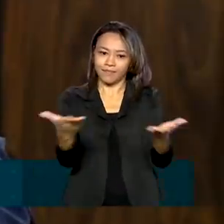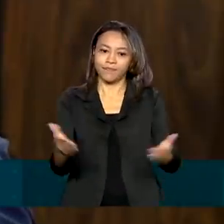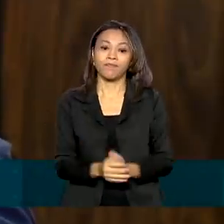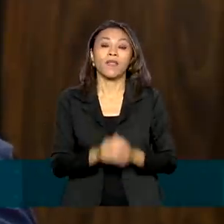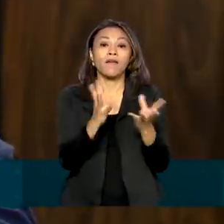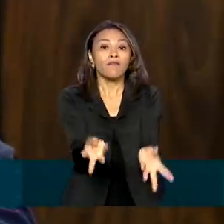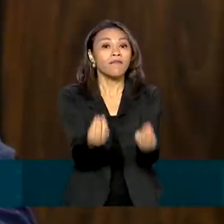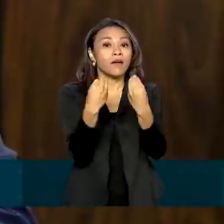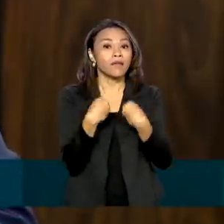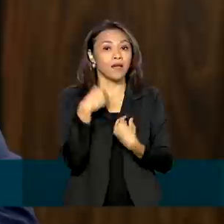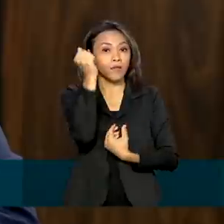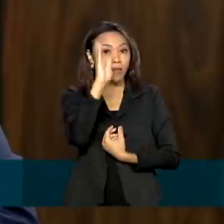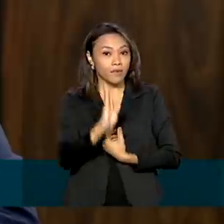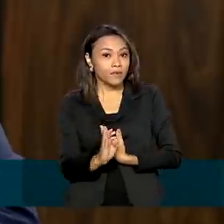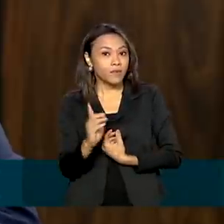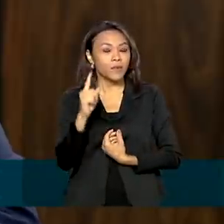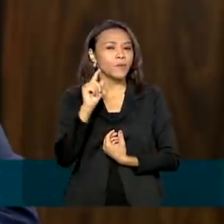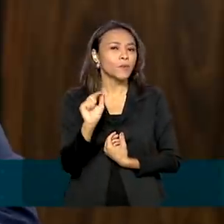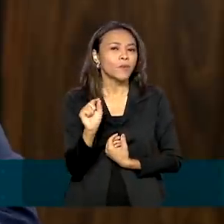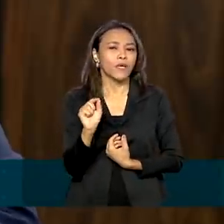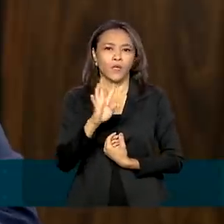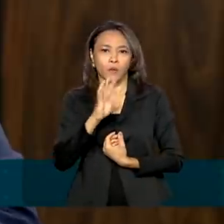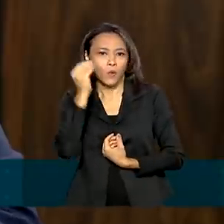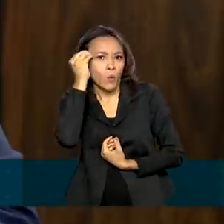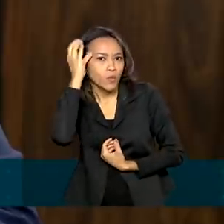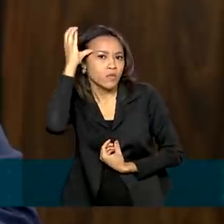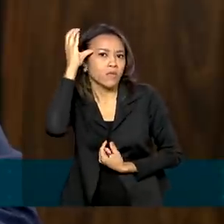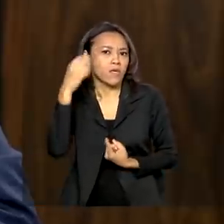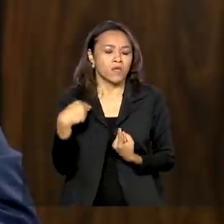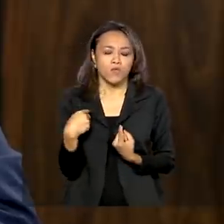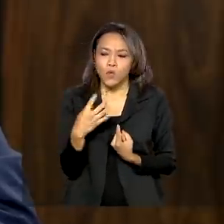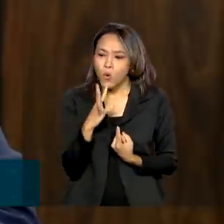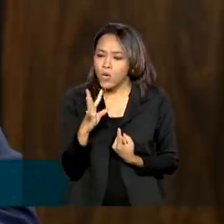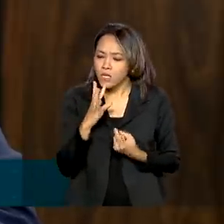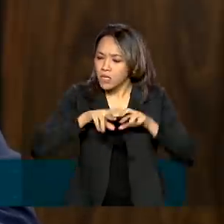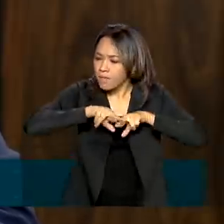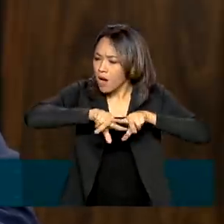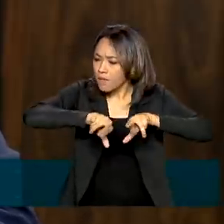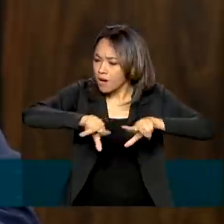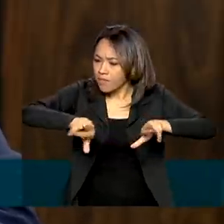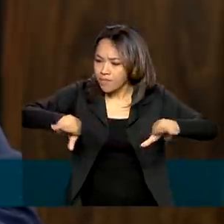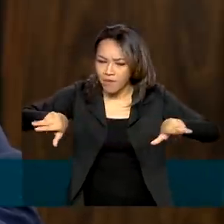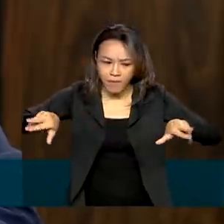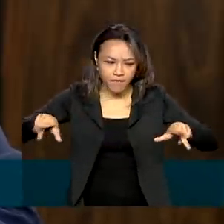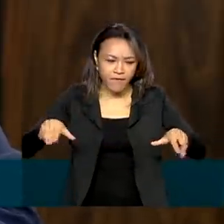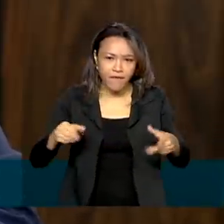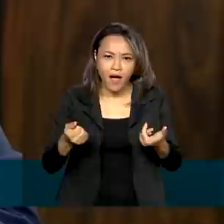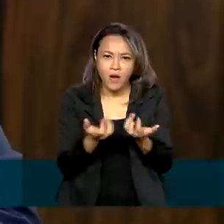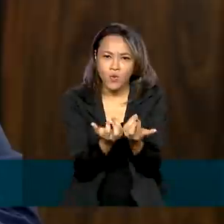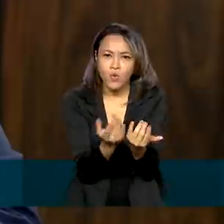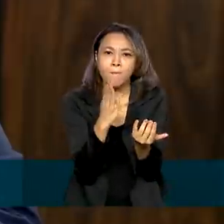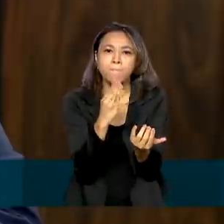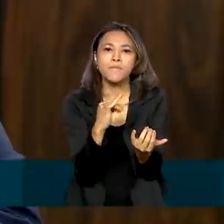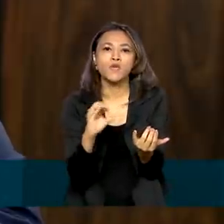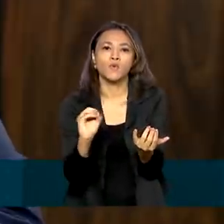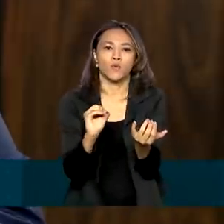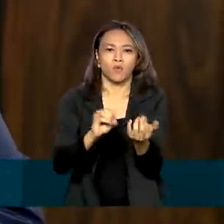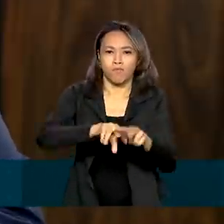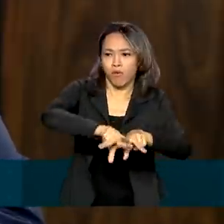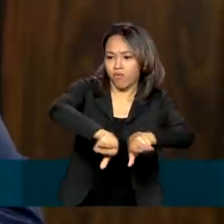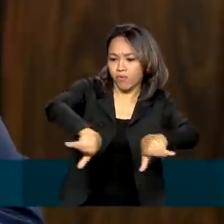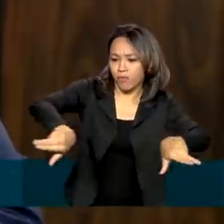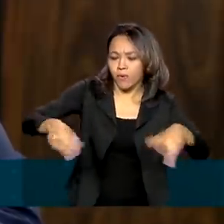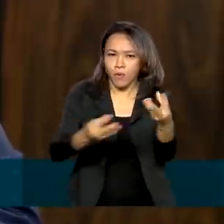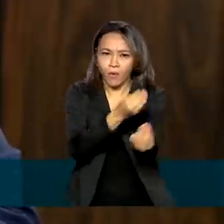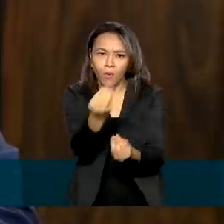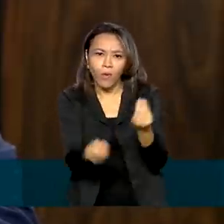conhecimento melhor a respeito das condições da Antártica, da biodiversidade, do que a gente pode trazer de lá desse conhecimento para ser aplicado,